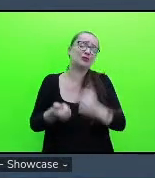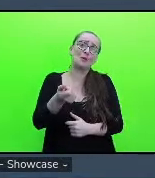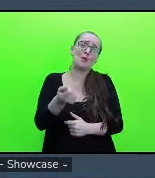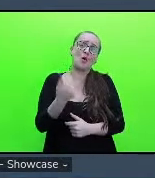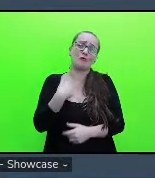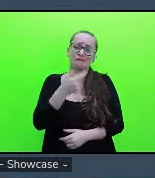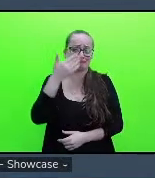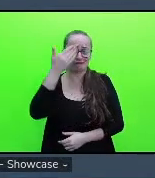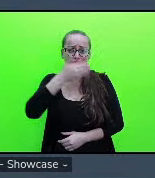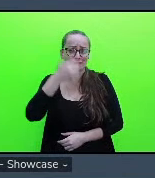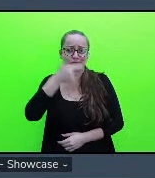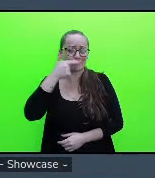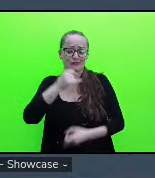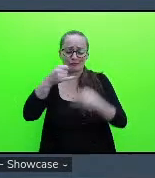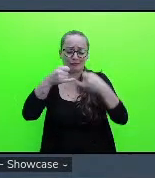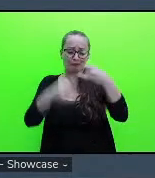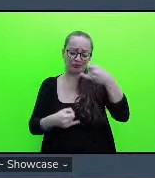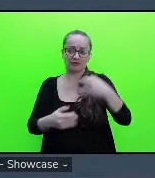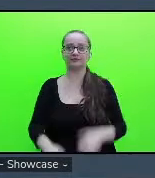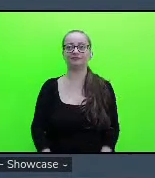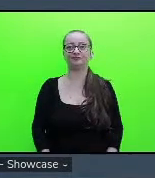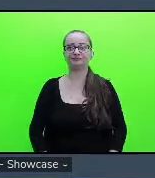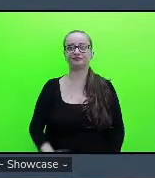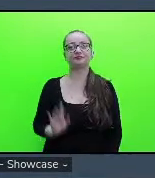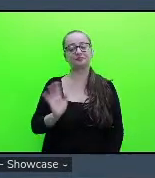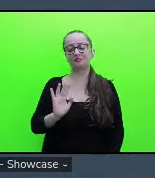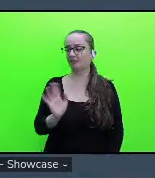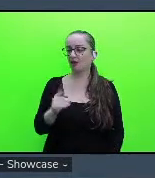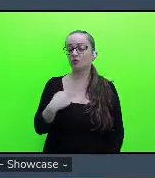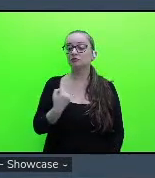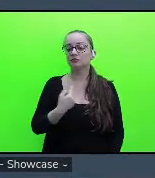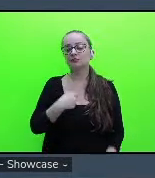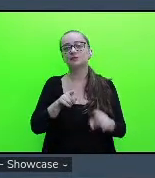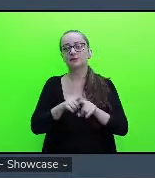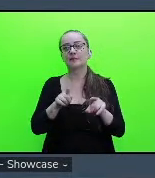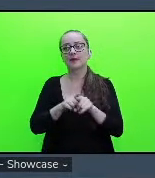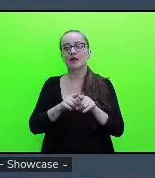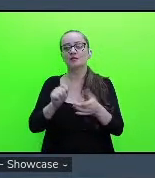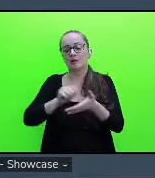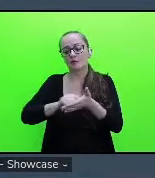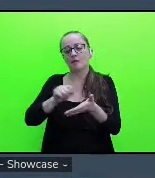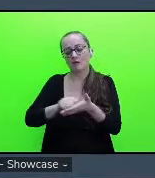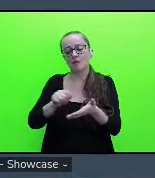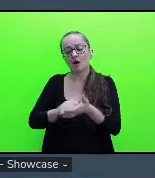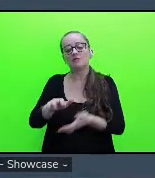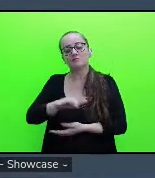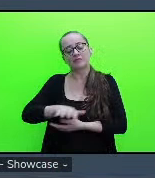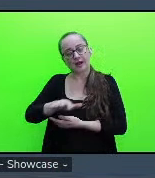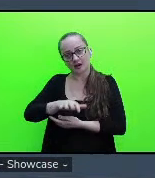não nós também estamos documentando essa parte